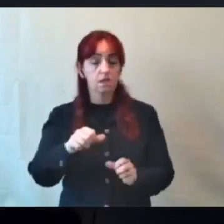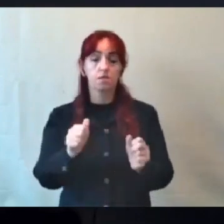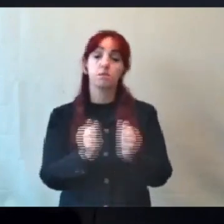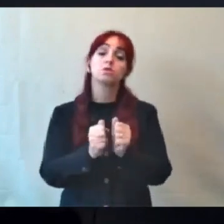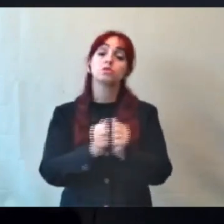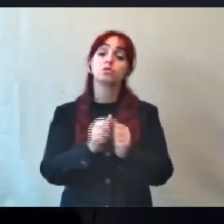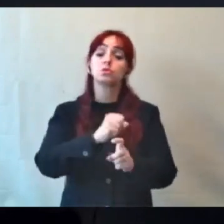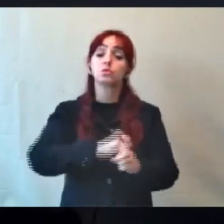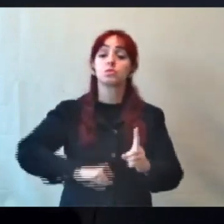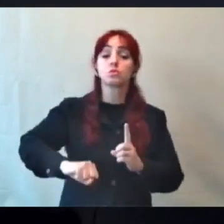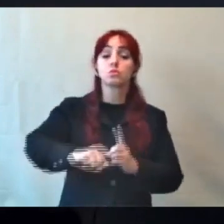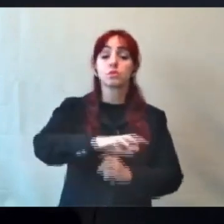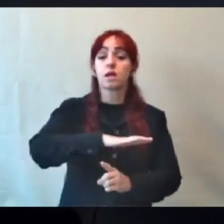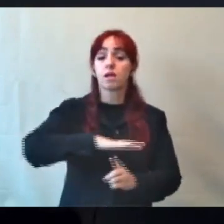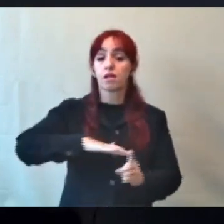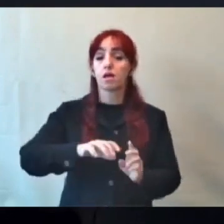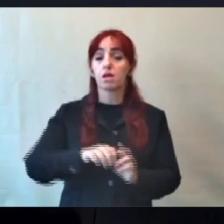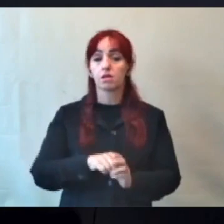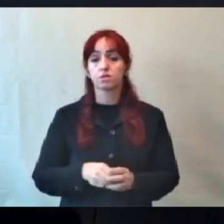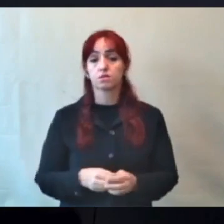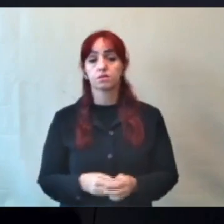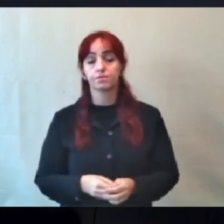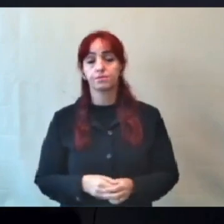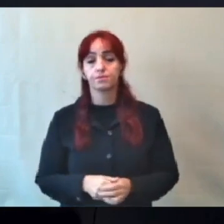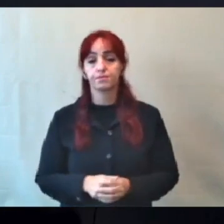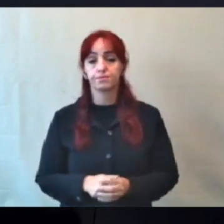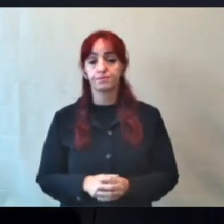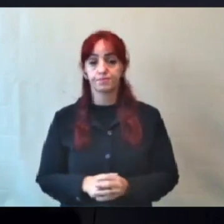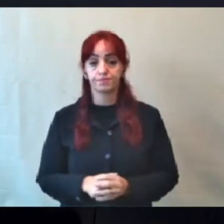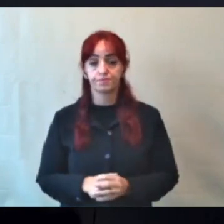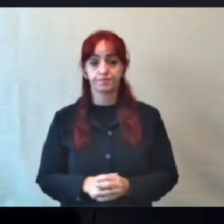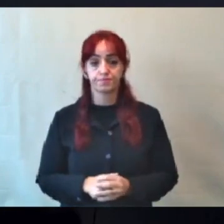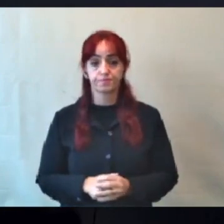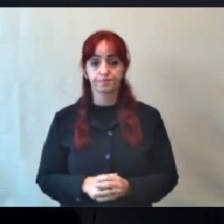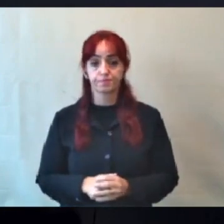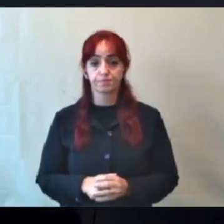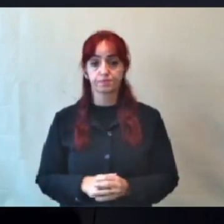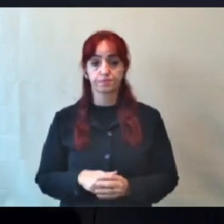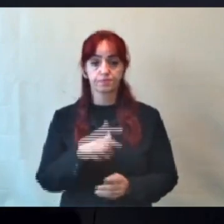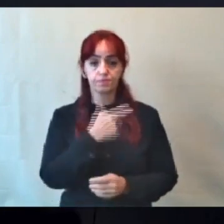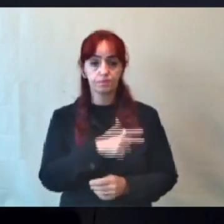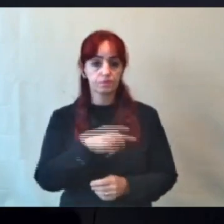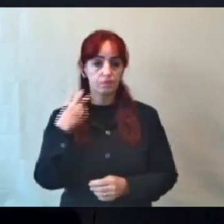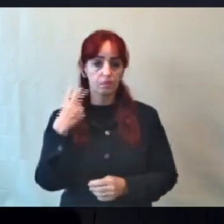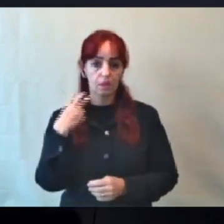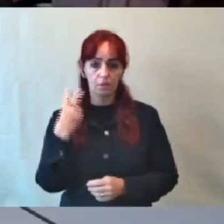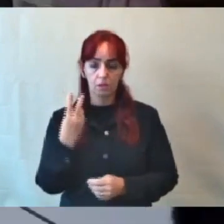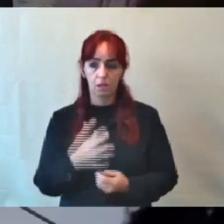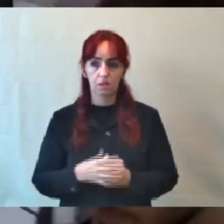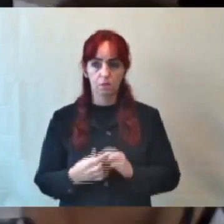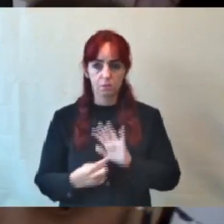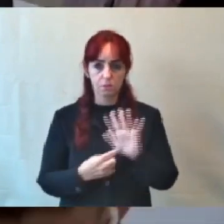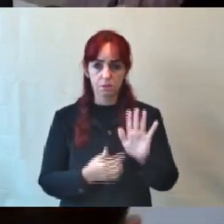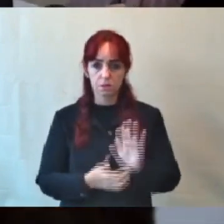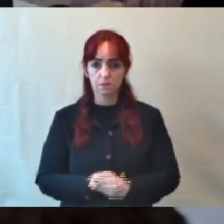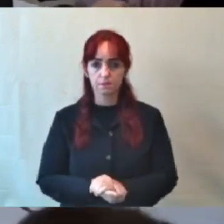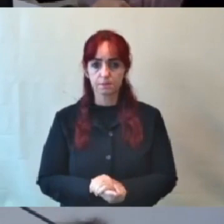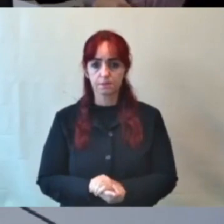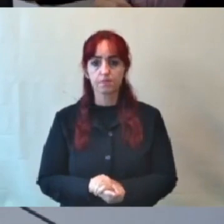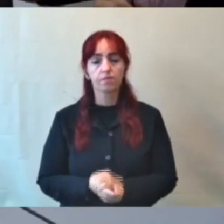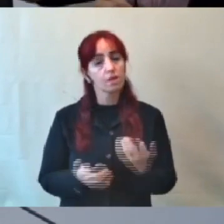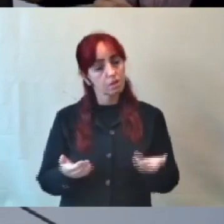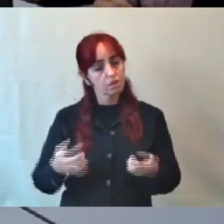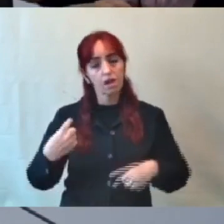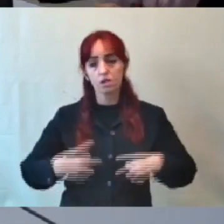sobre o atual Código de Posturas. Mais algum vereador deseja se Presidente, eu quero discutir. Como eu